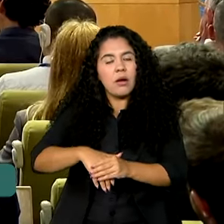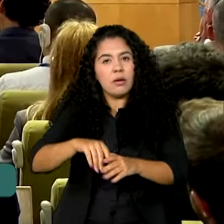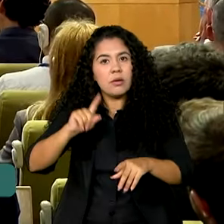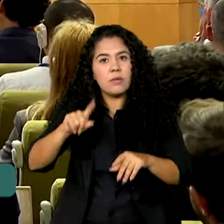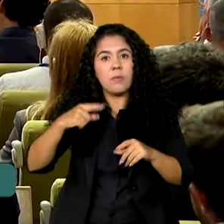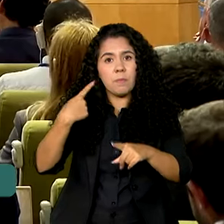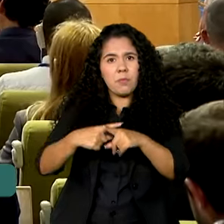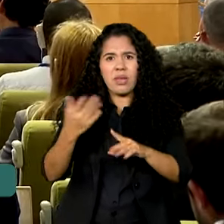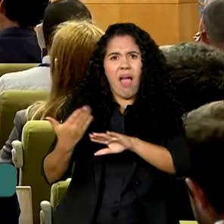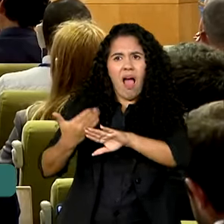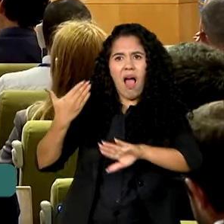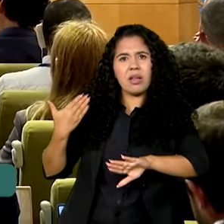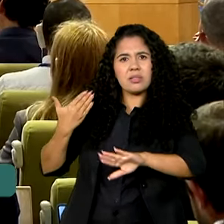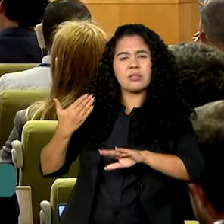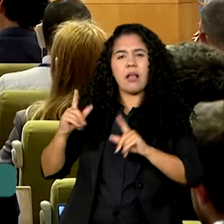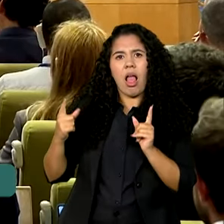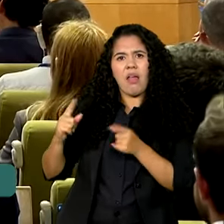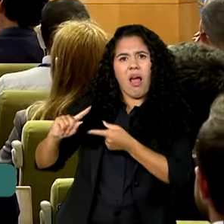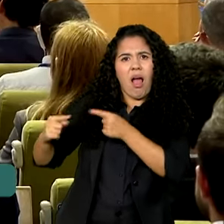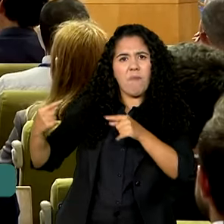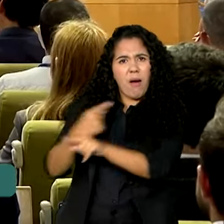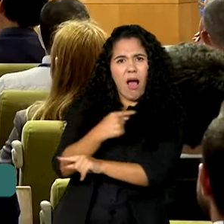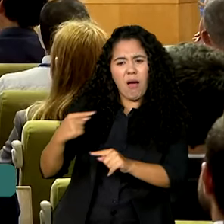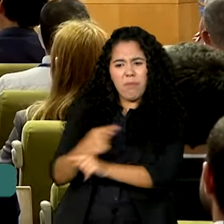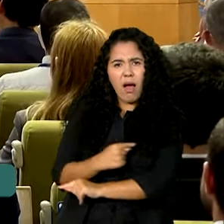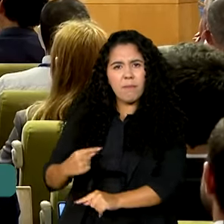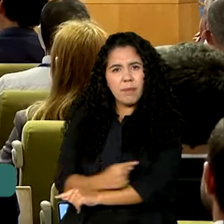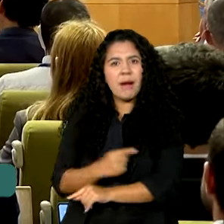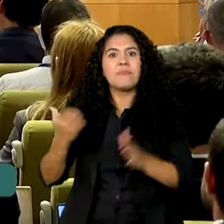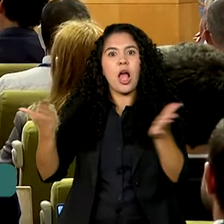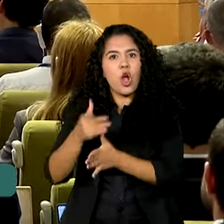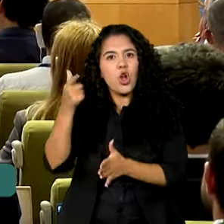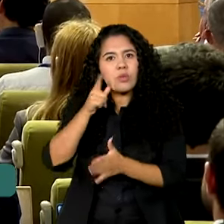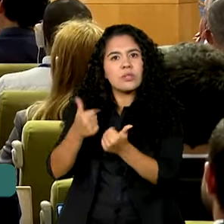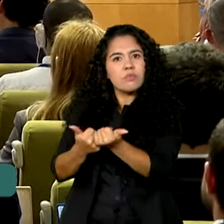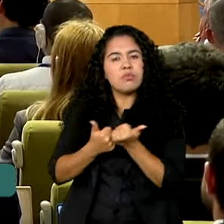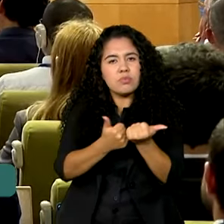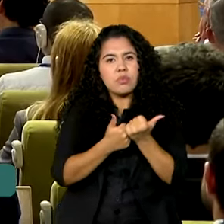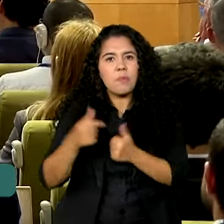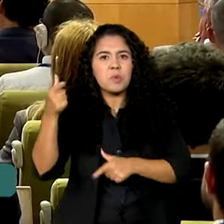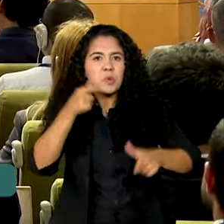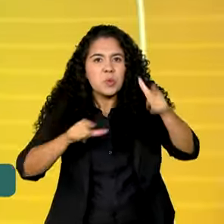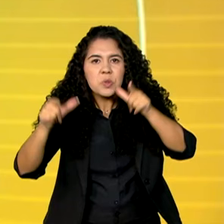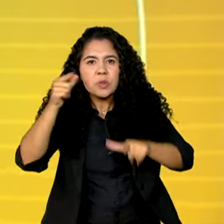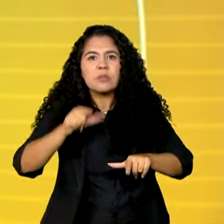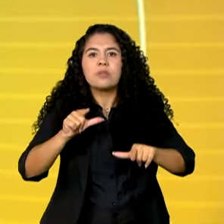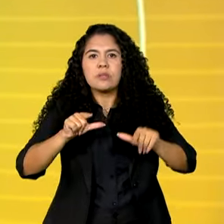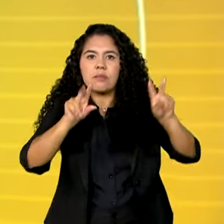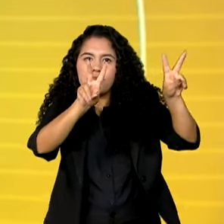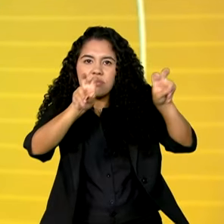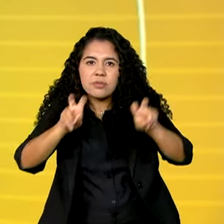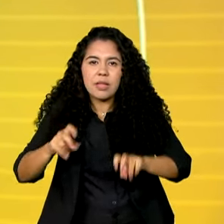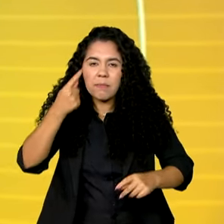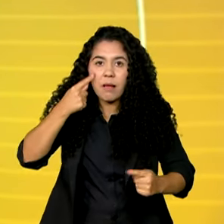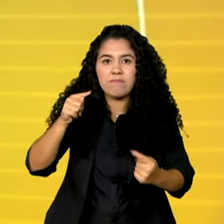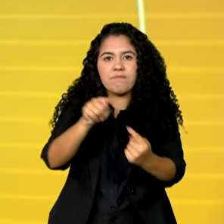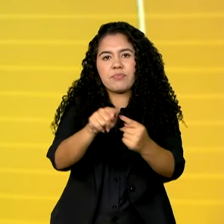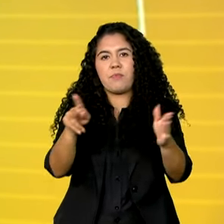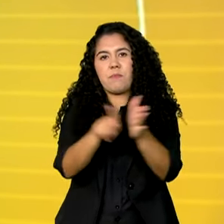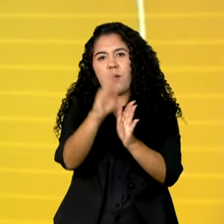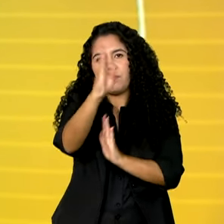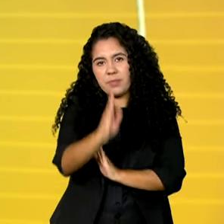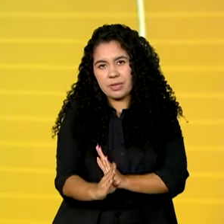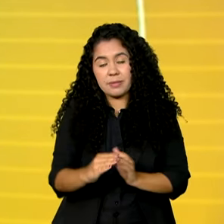E ainda em Nova